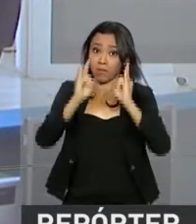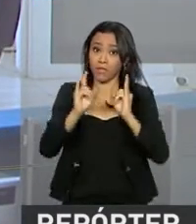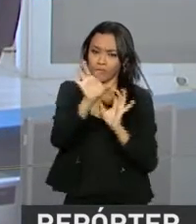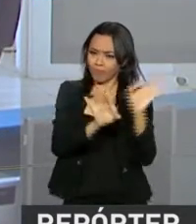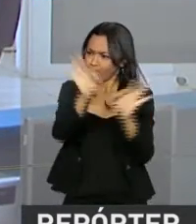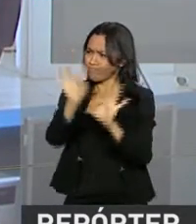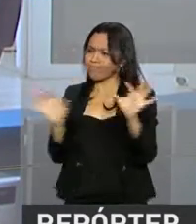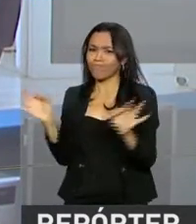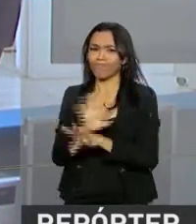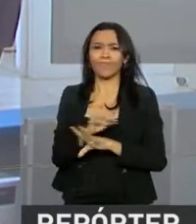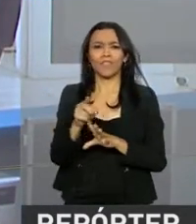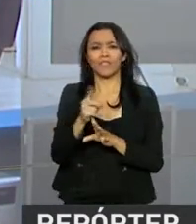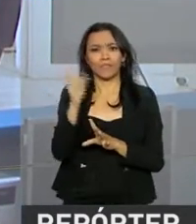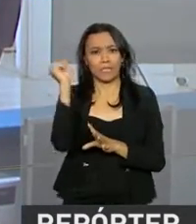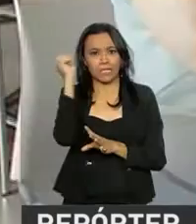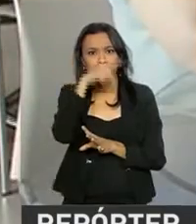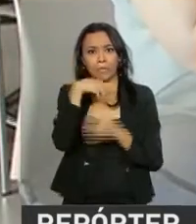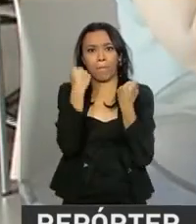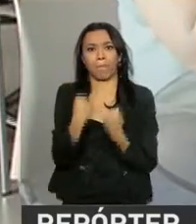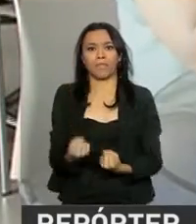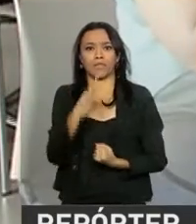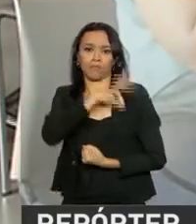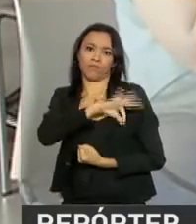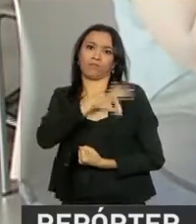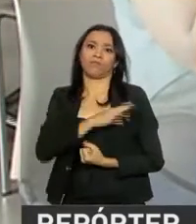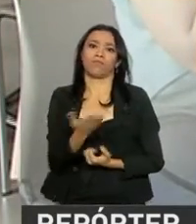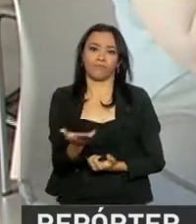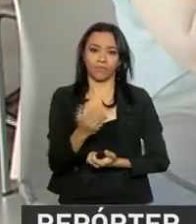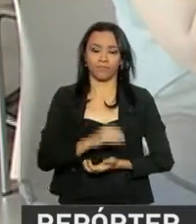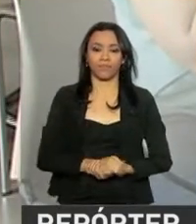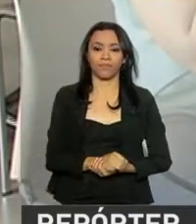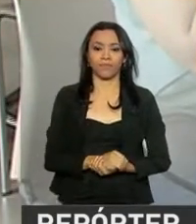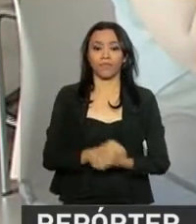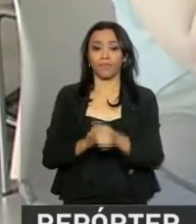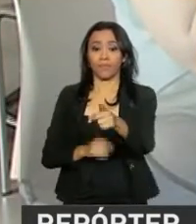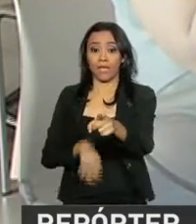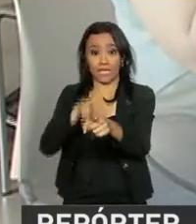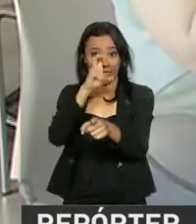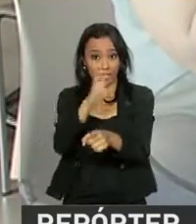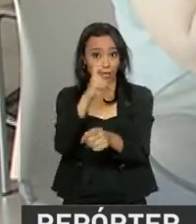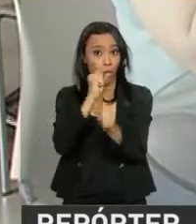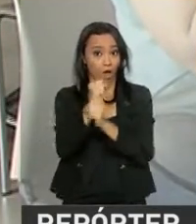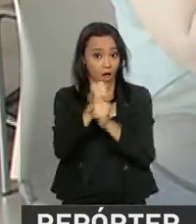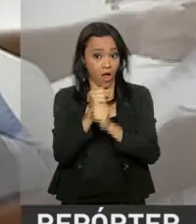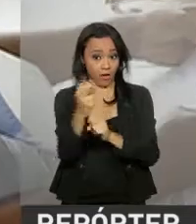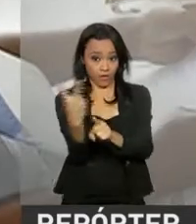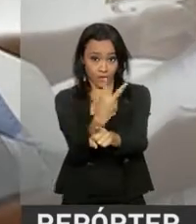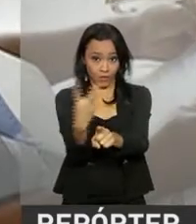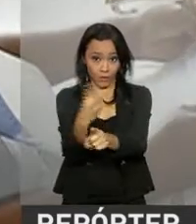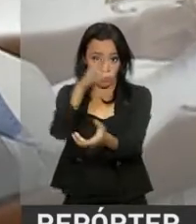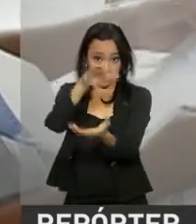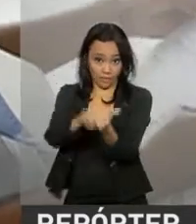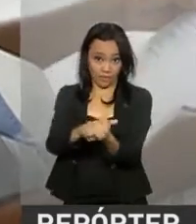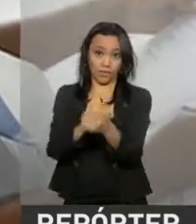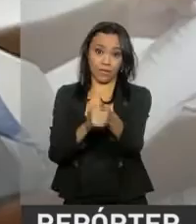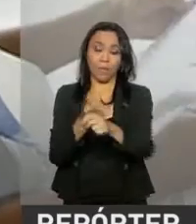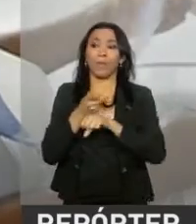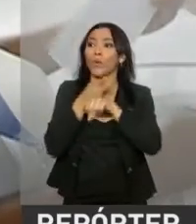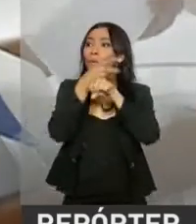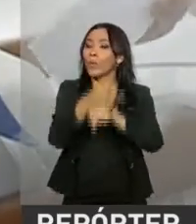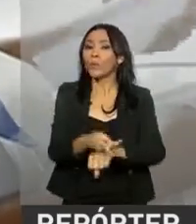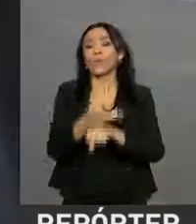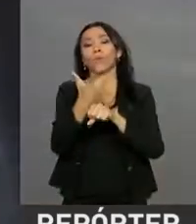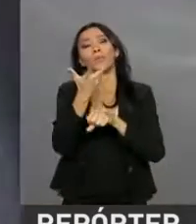que não pesam no orçamento. Faz cinco anos que a Jamila e o Wellington buscam um lar para